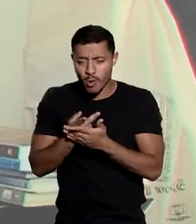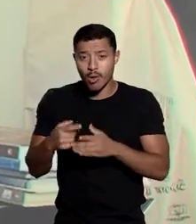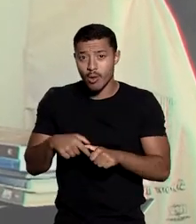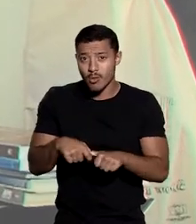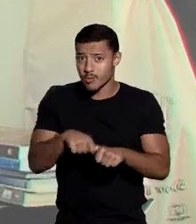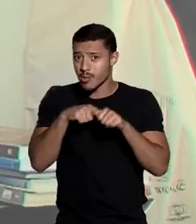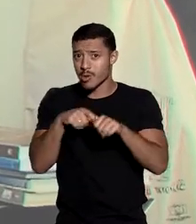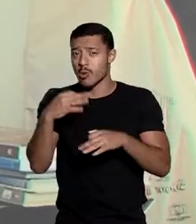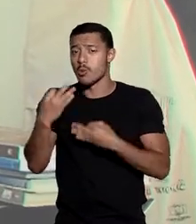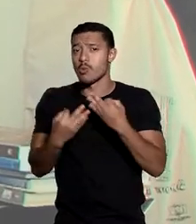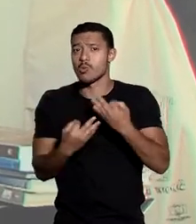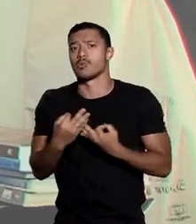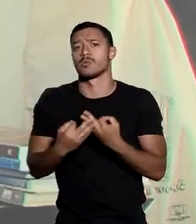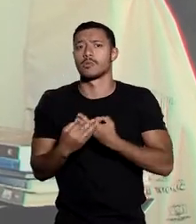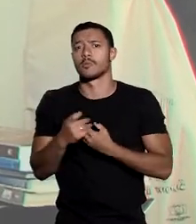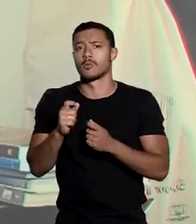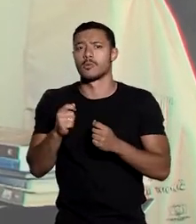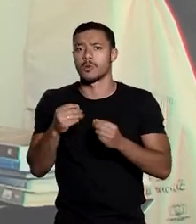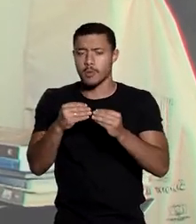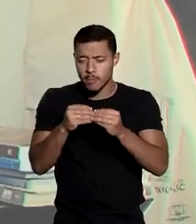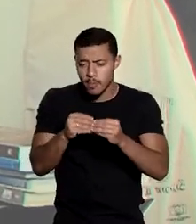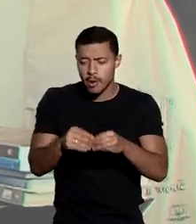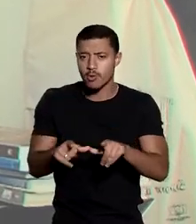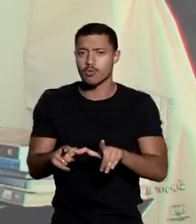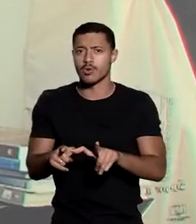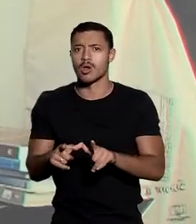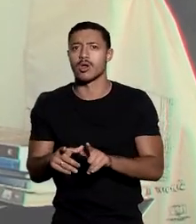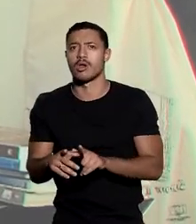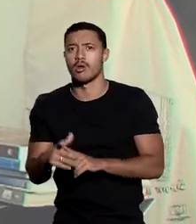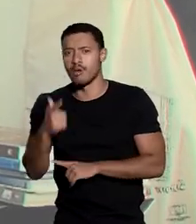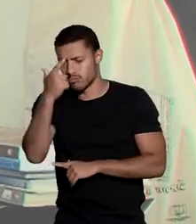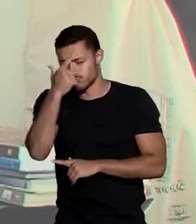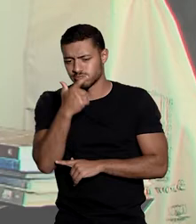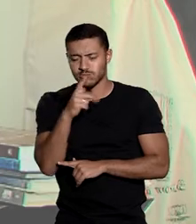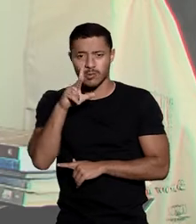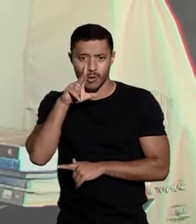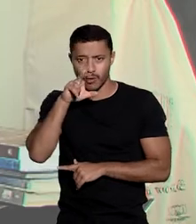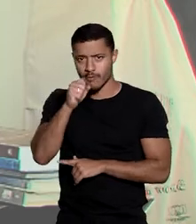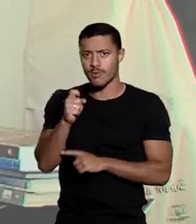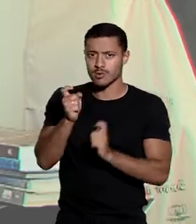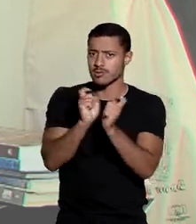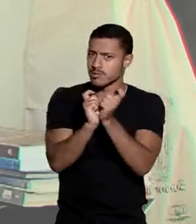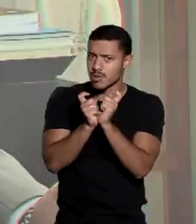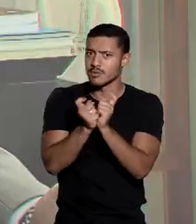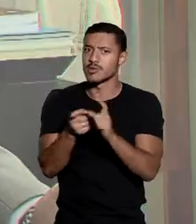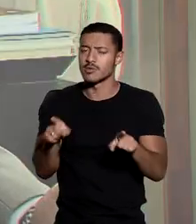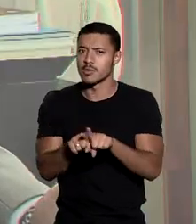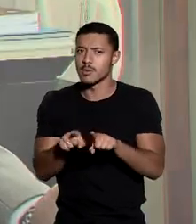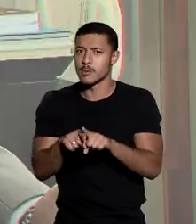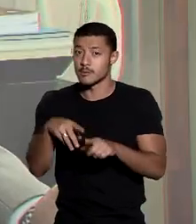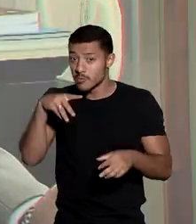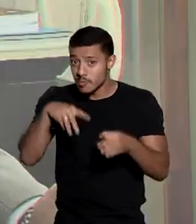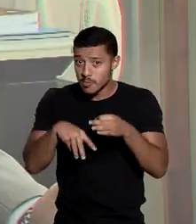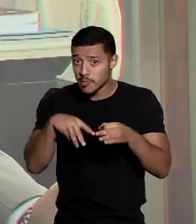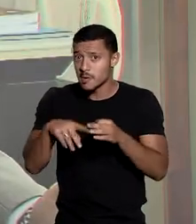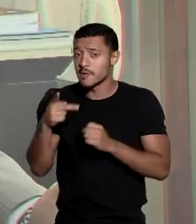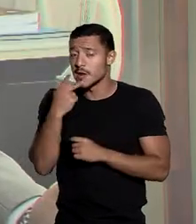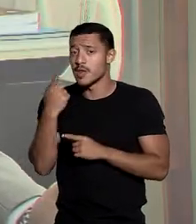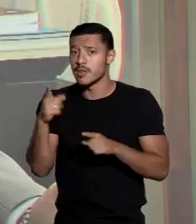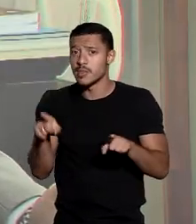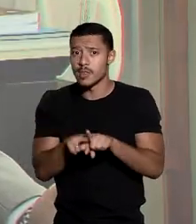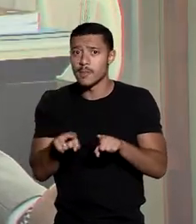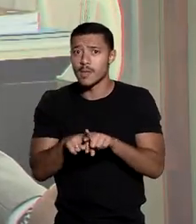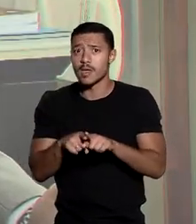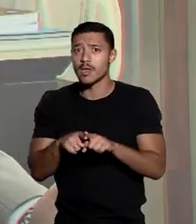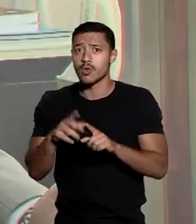suspensão judicial de ato que comprometa a moralidade e eficiência administrativa. O ministro afirmou também que,